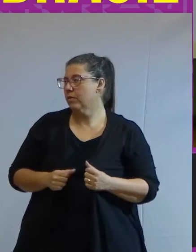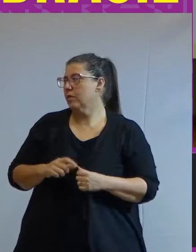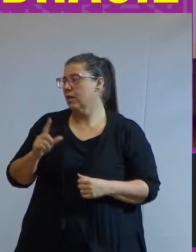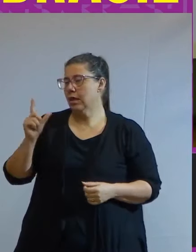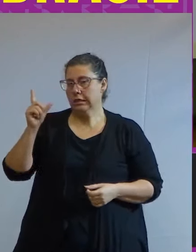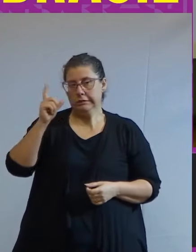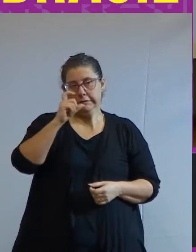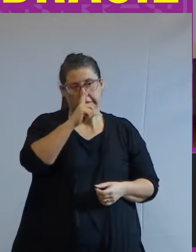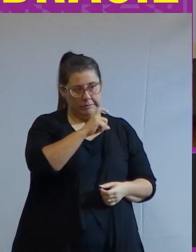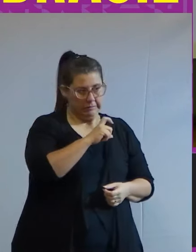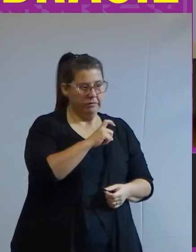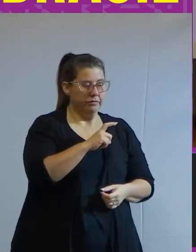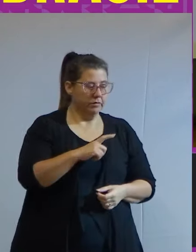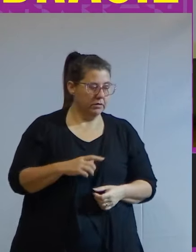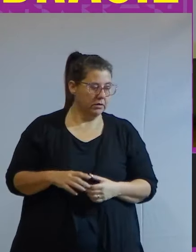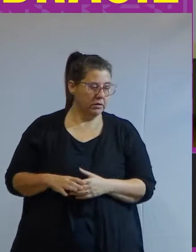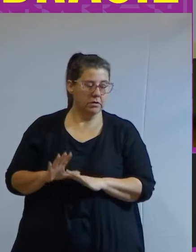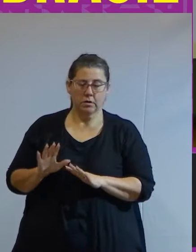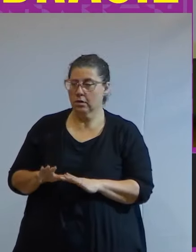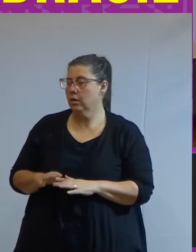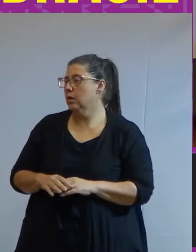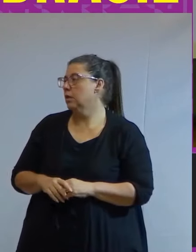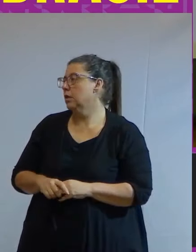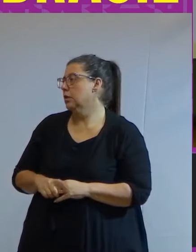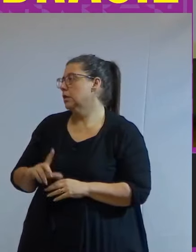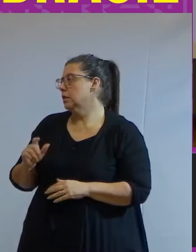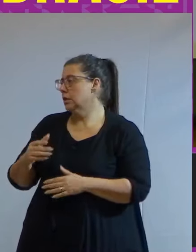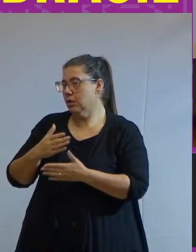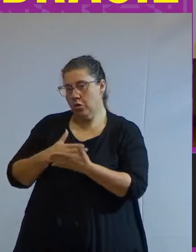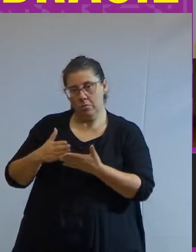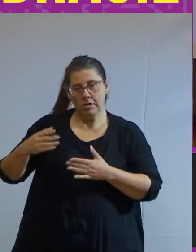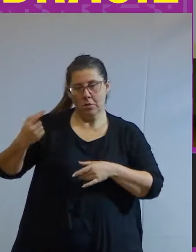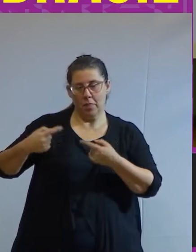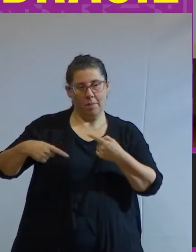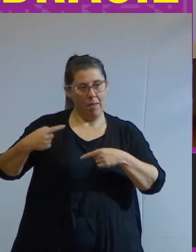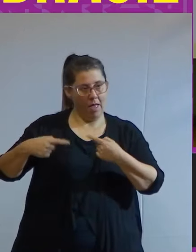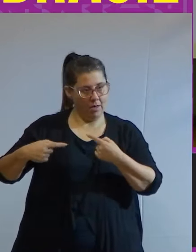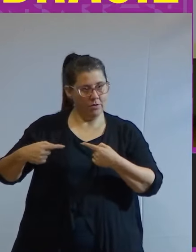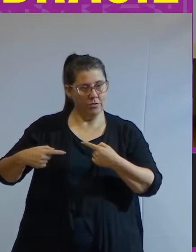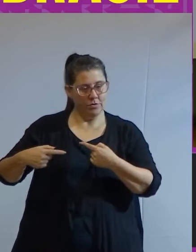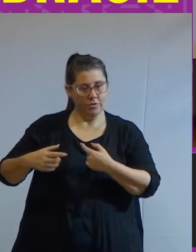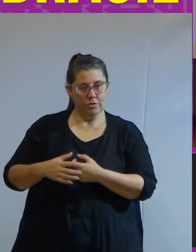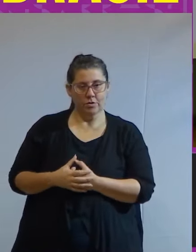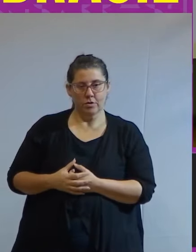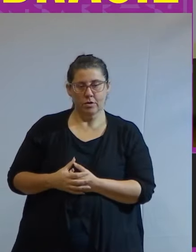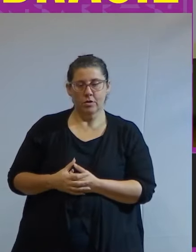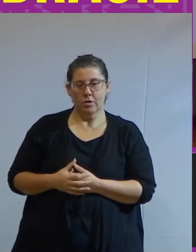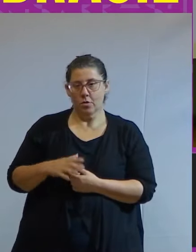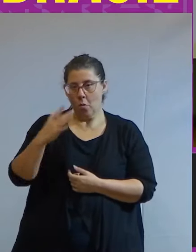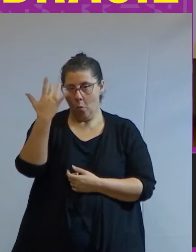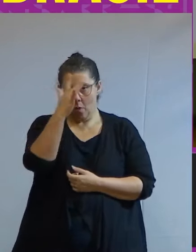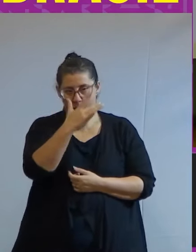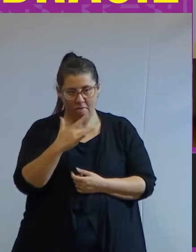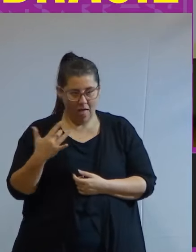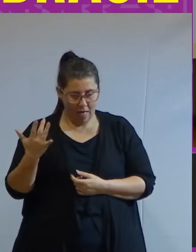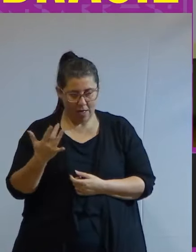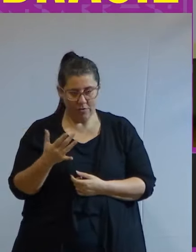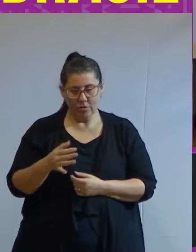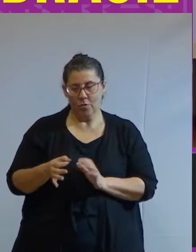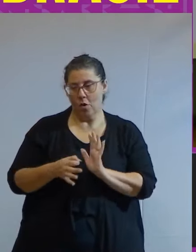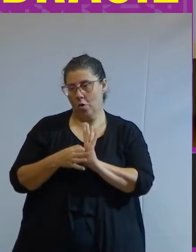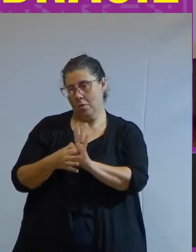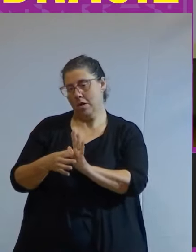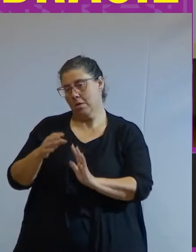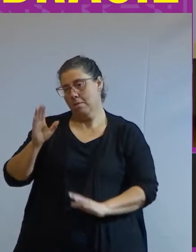a tendência que seria começar um debate com com o Haddad com o argumento